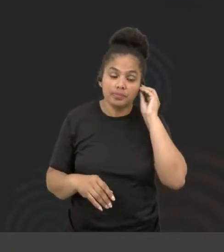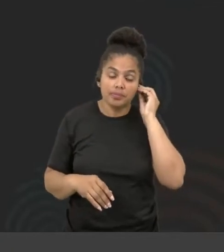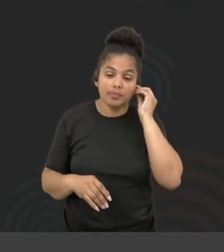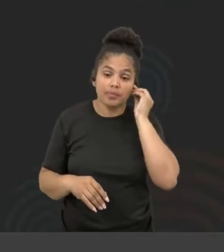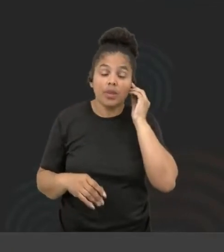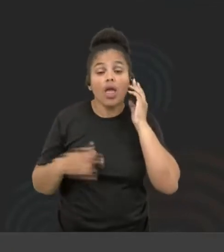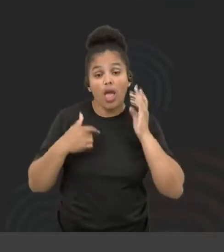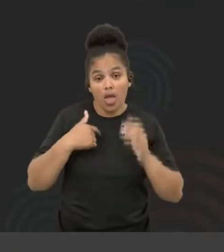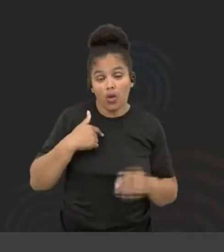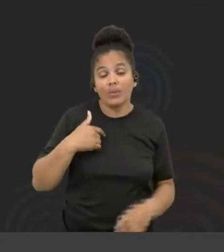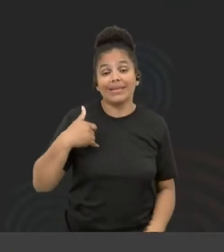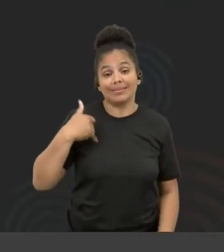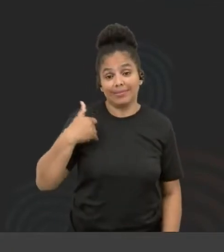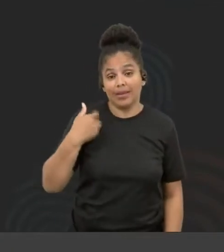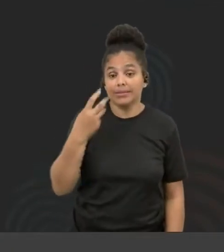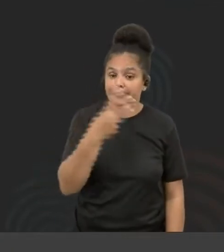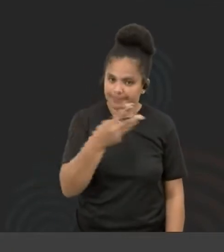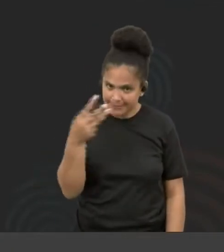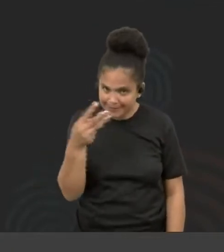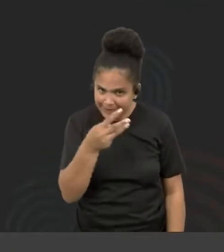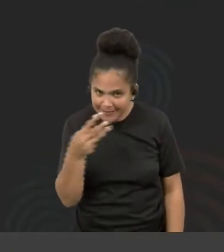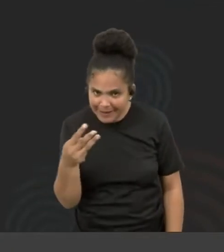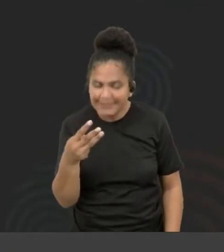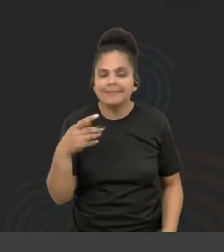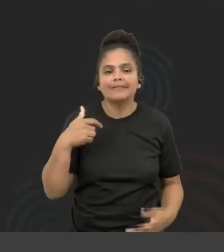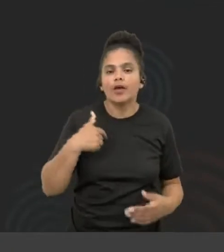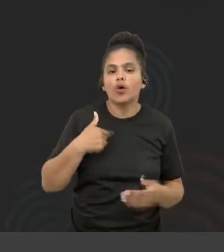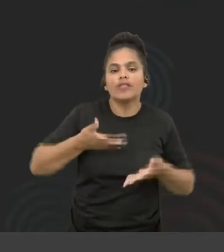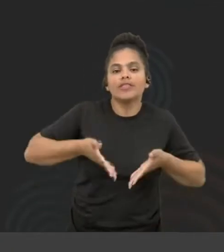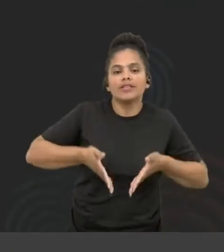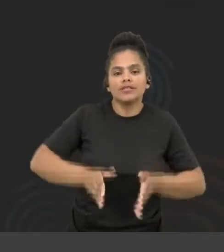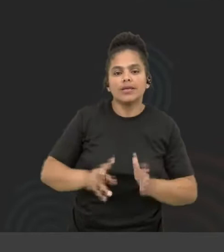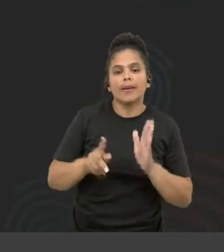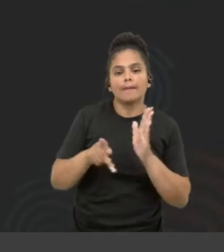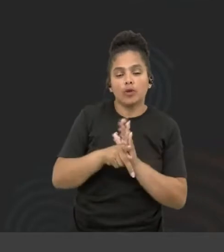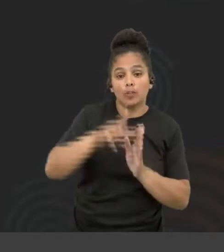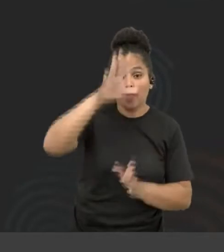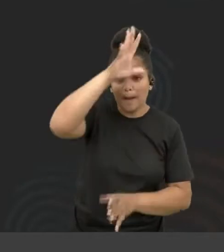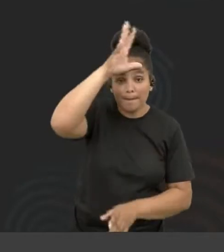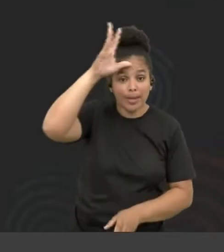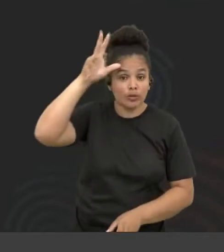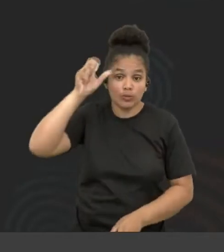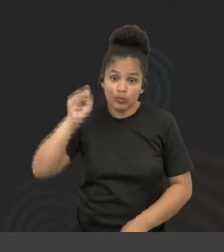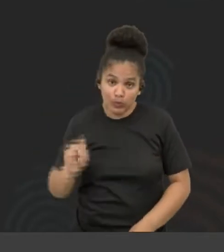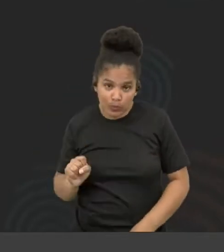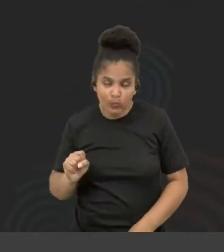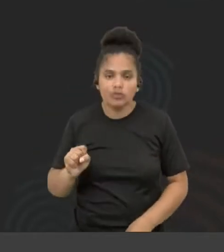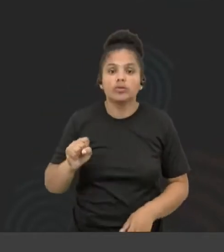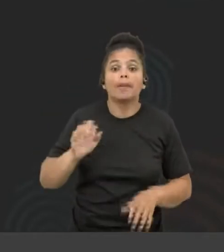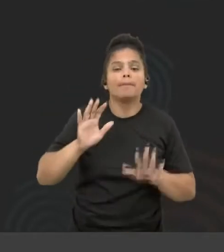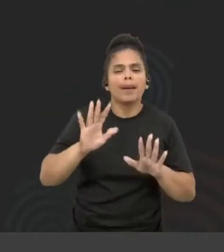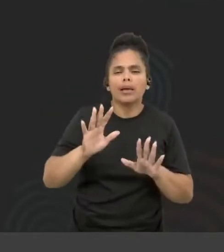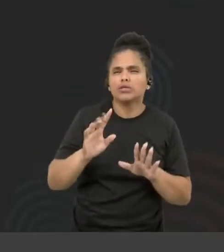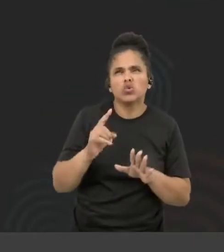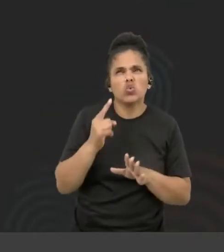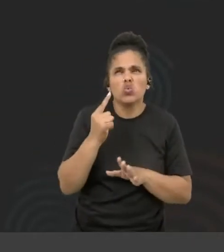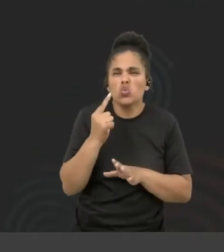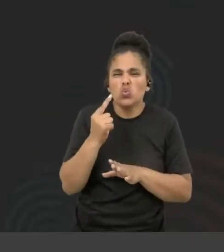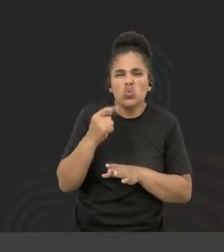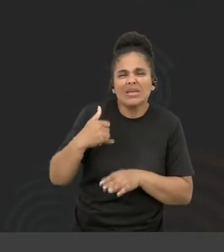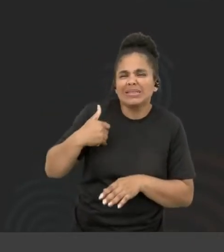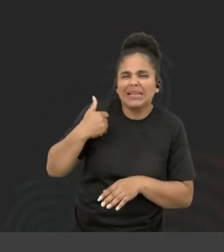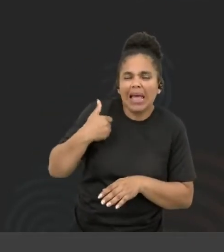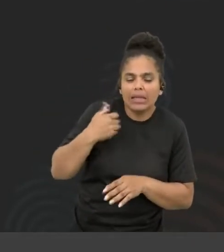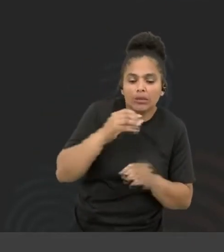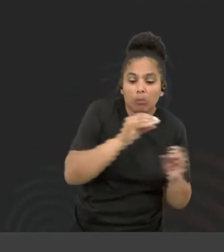Eu tenho 33 anos. Sou nascido no Mato Grosso do Sul, mas com menos de um ano já fui morar no Rio